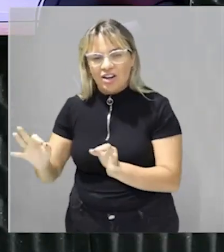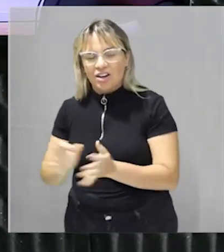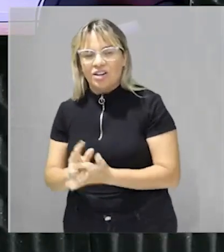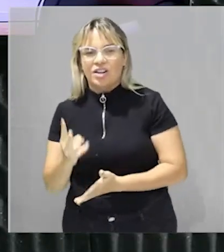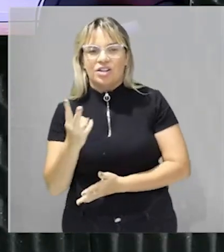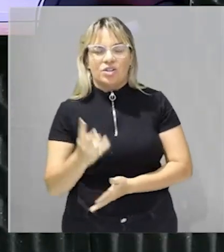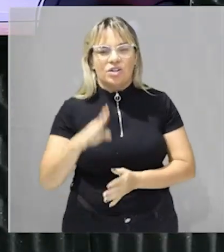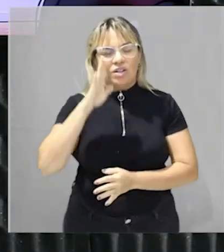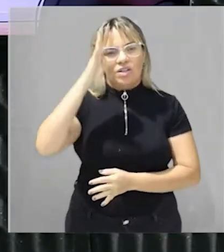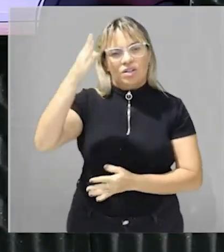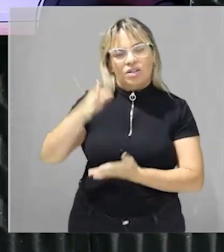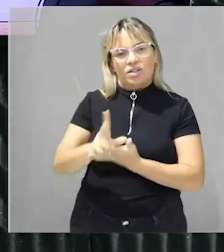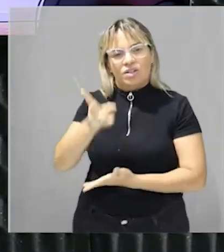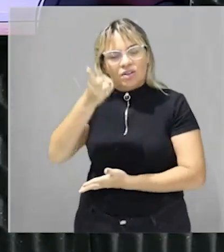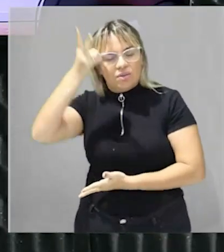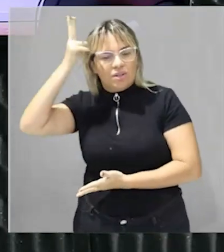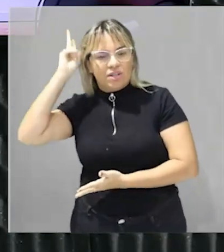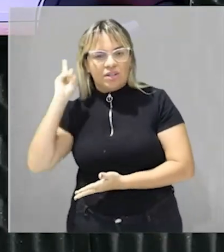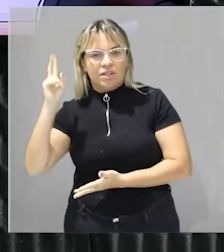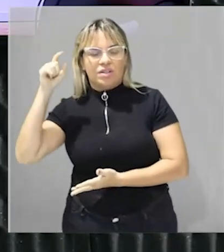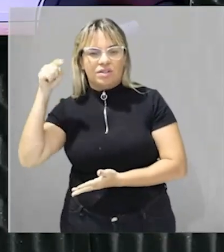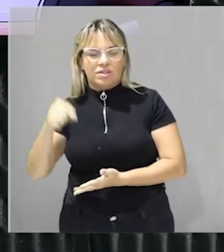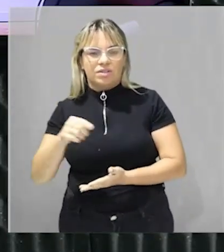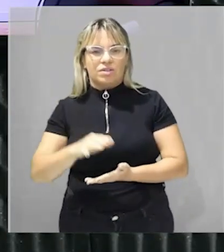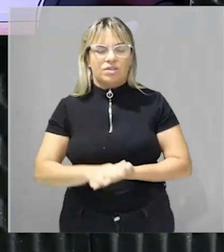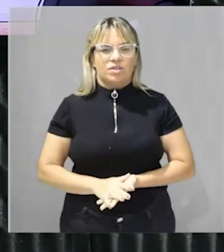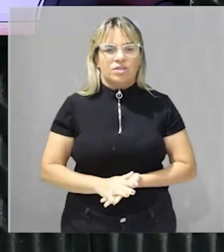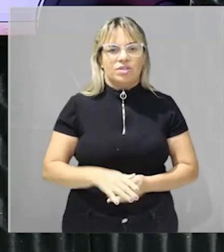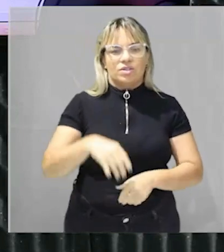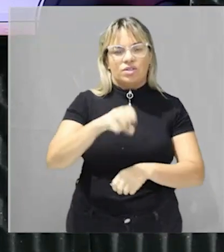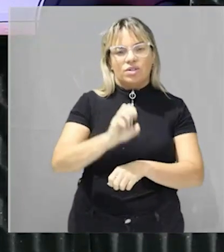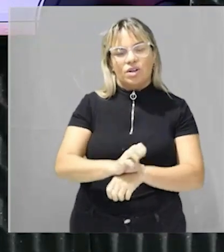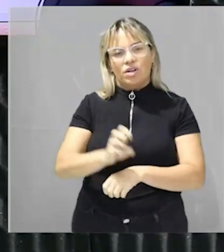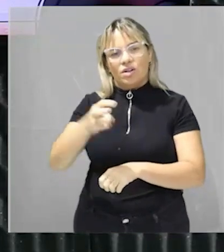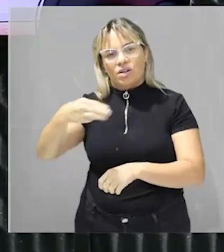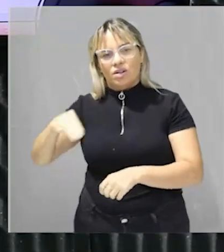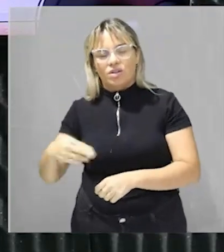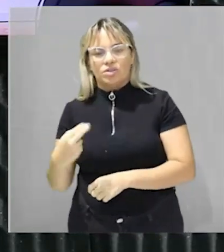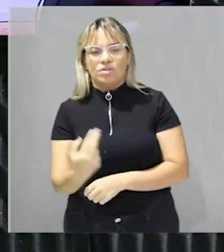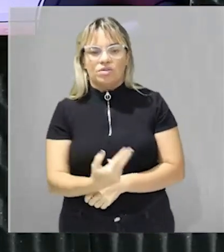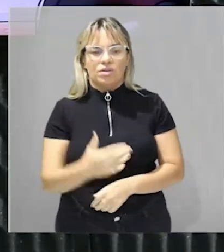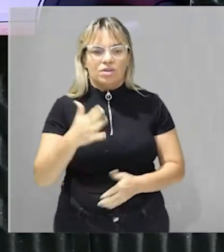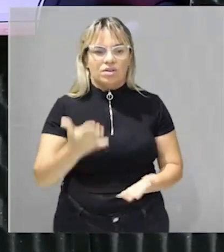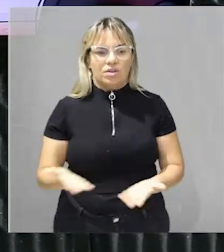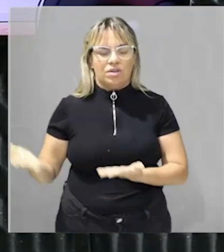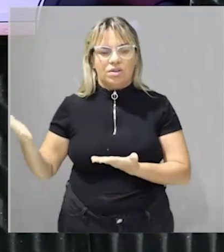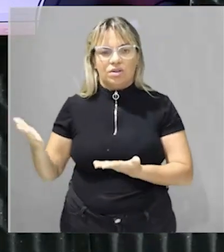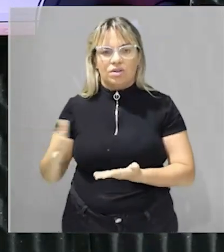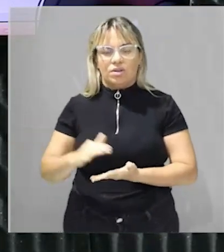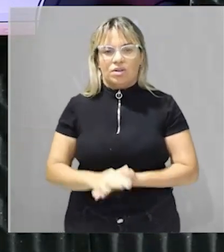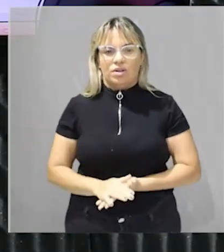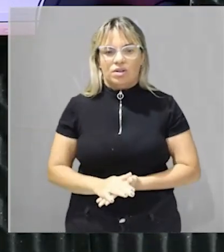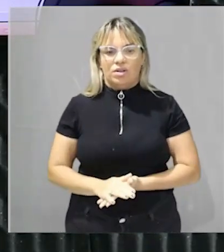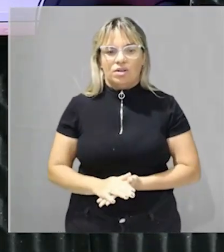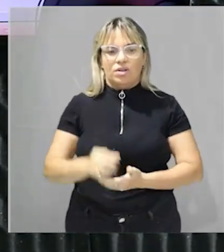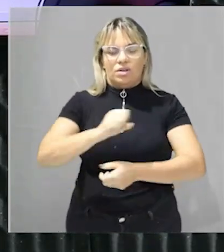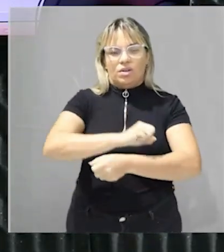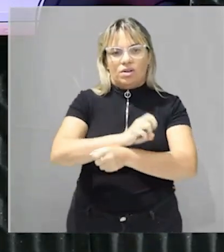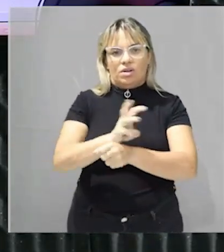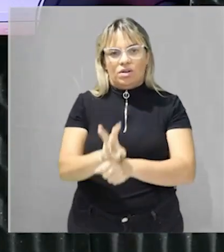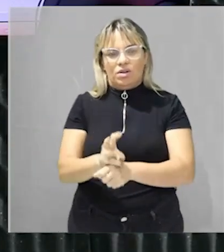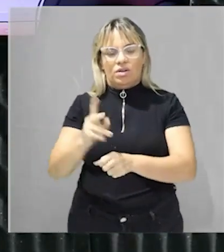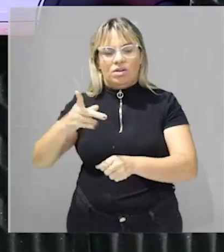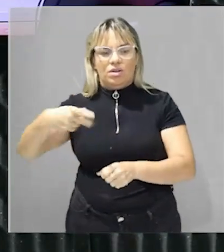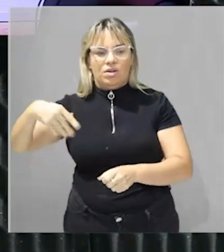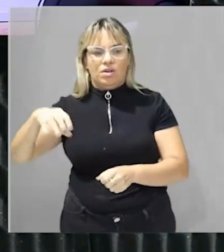os dois principais certames aí de vestibular do nosso da nossa realidade que é a nossa o EMA o nosso